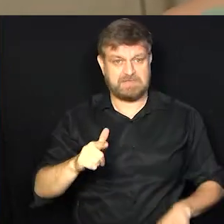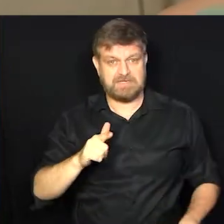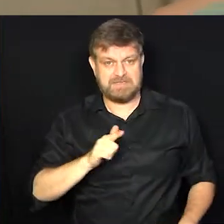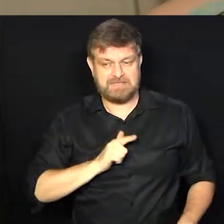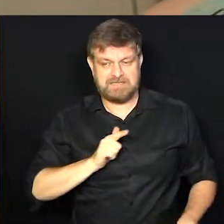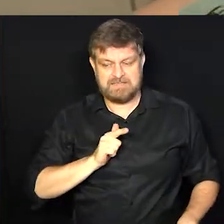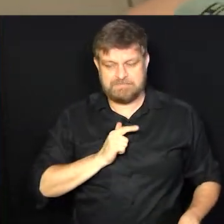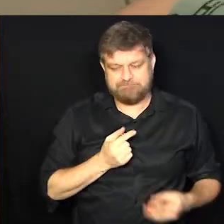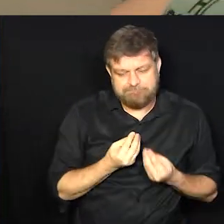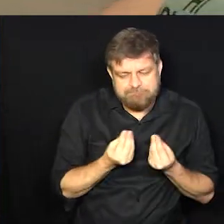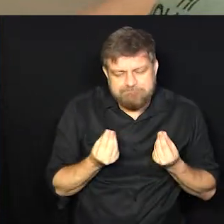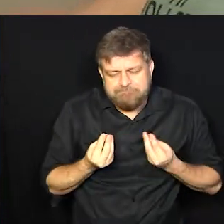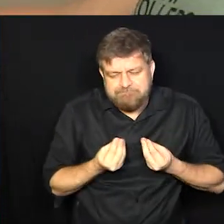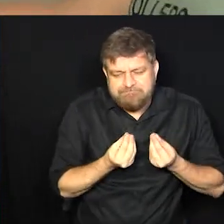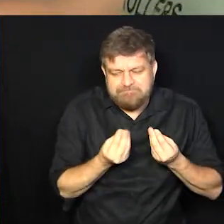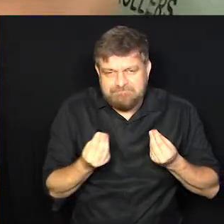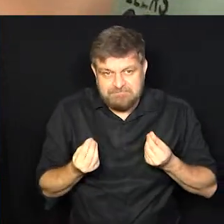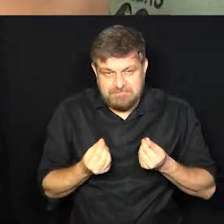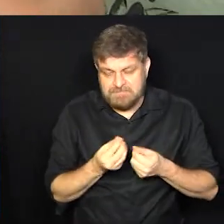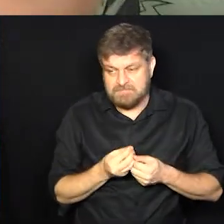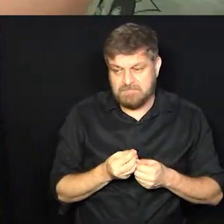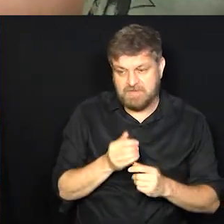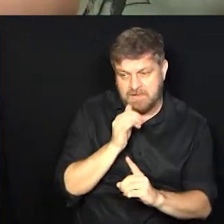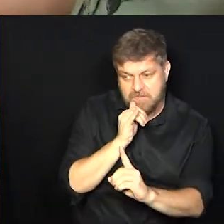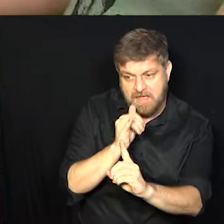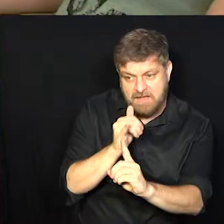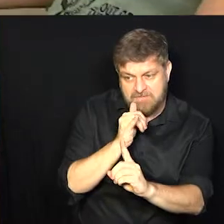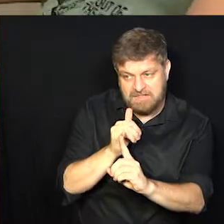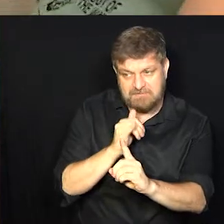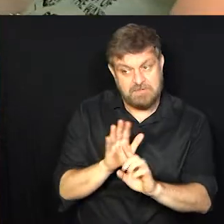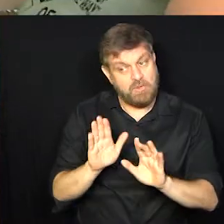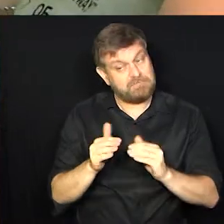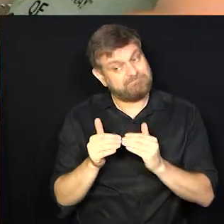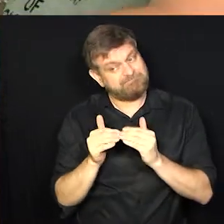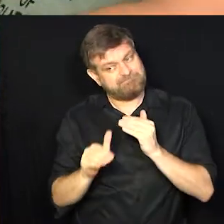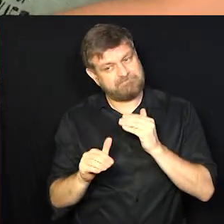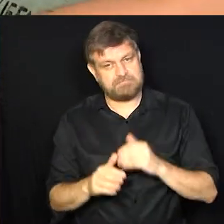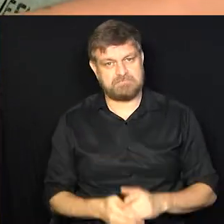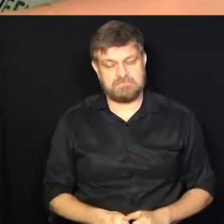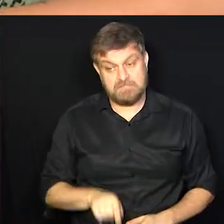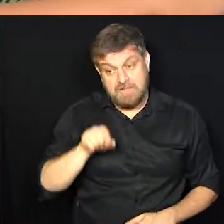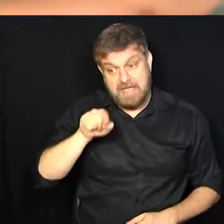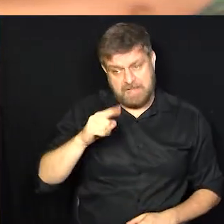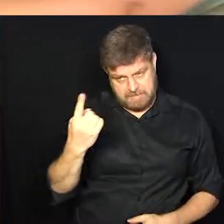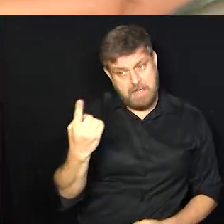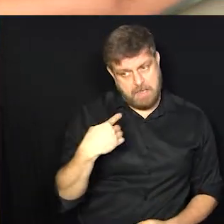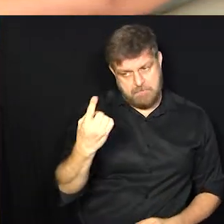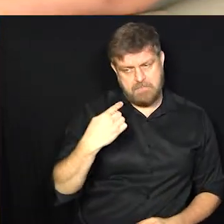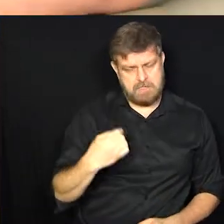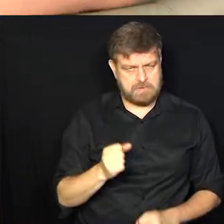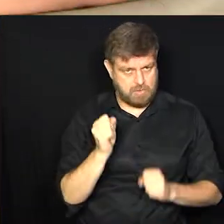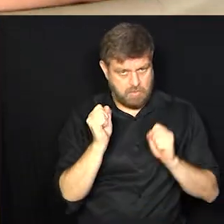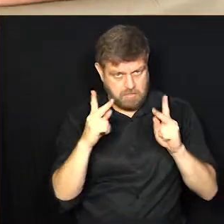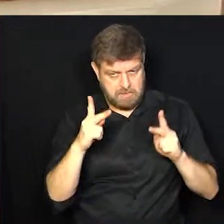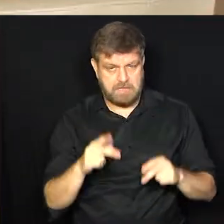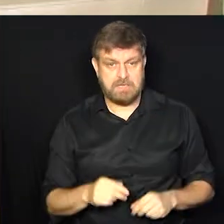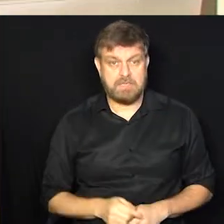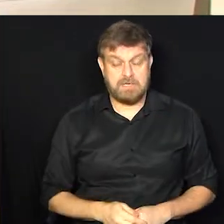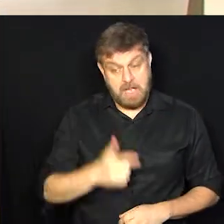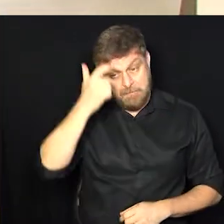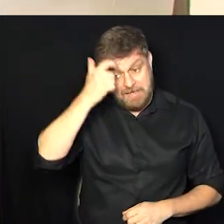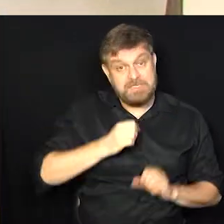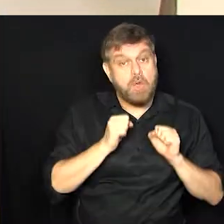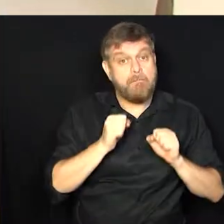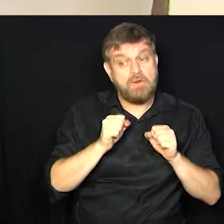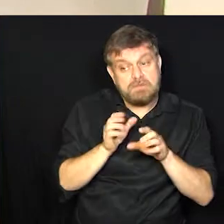aquele taco. É... Pra, sabe, assim, contornar uma situação. Claro que é o cliente que manda. Mas... Você tem